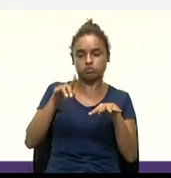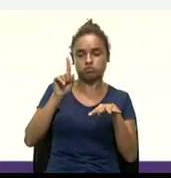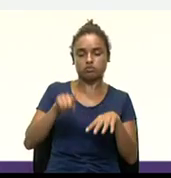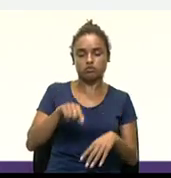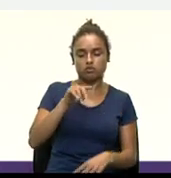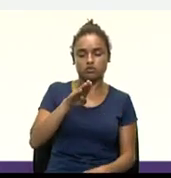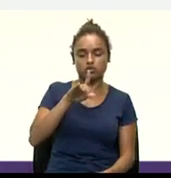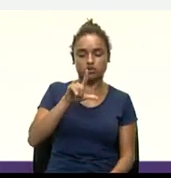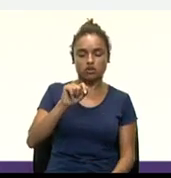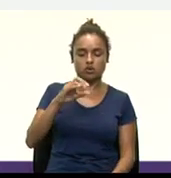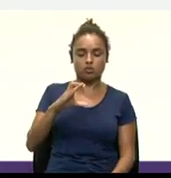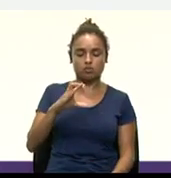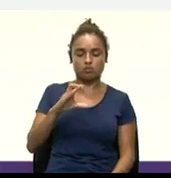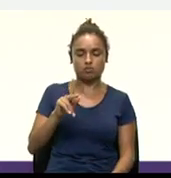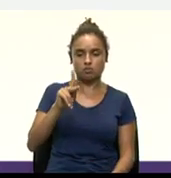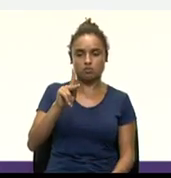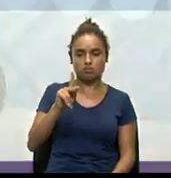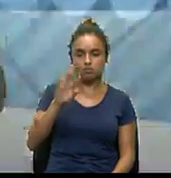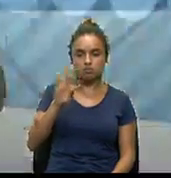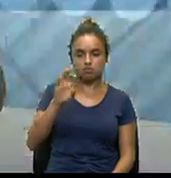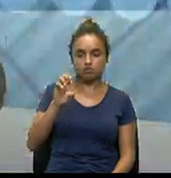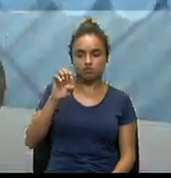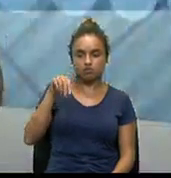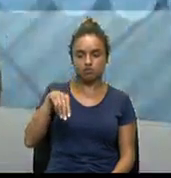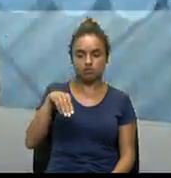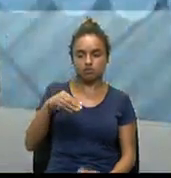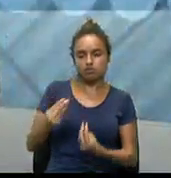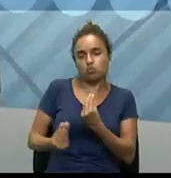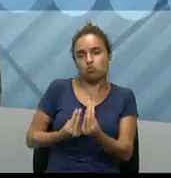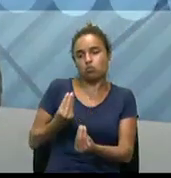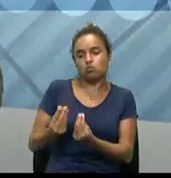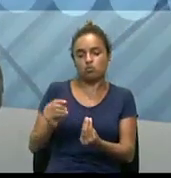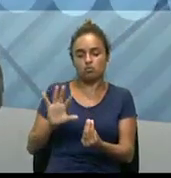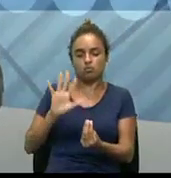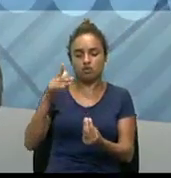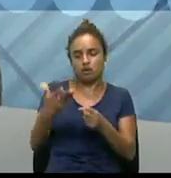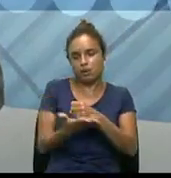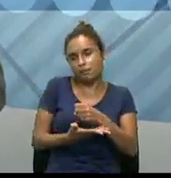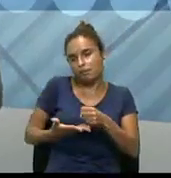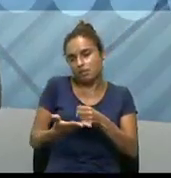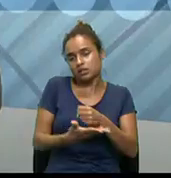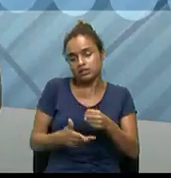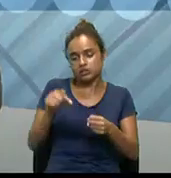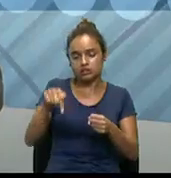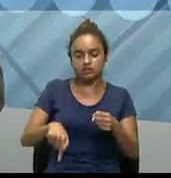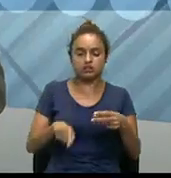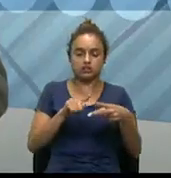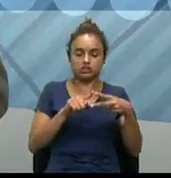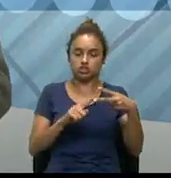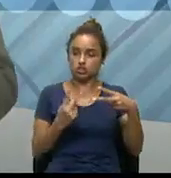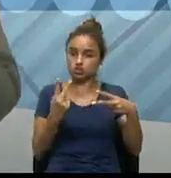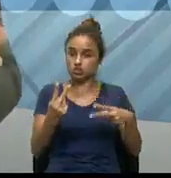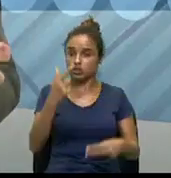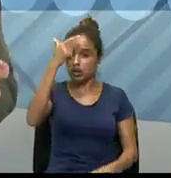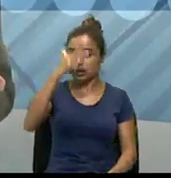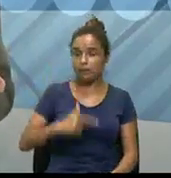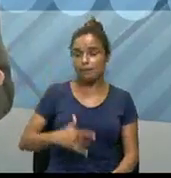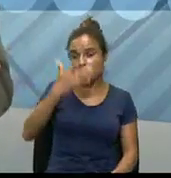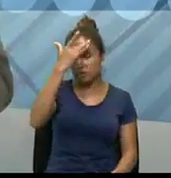blockchain, né, então, como que funciona a transação? Basicamente, né, então, duas pessoas, como eu falei para vocês,